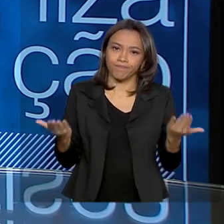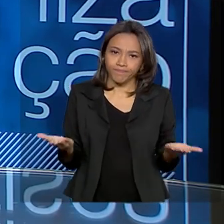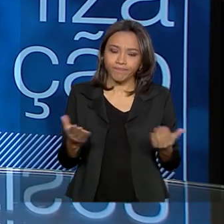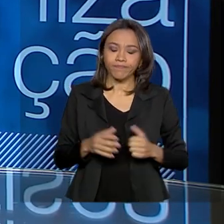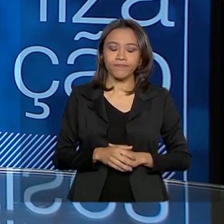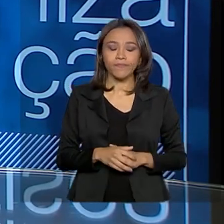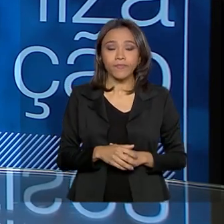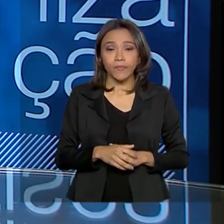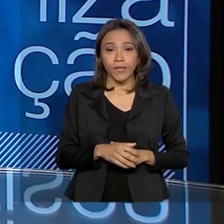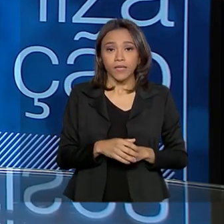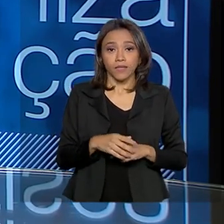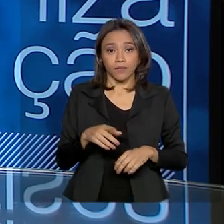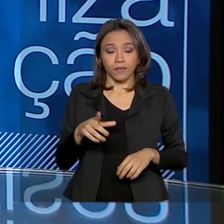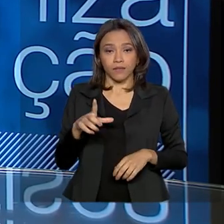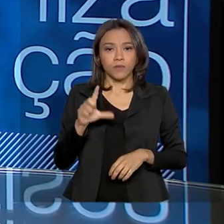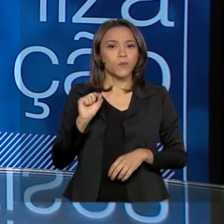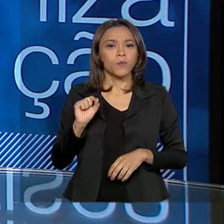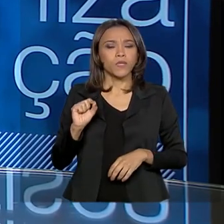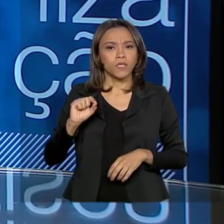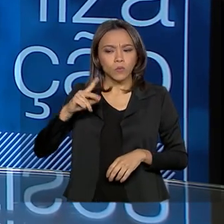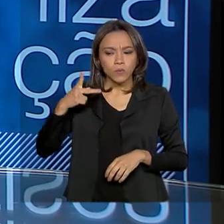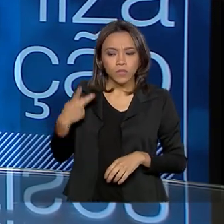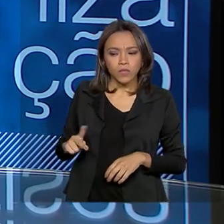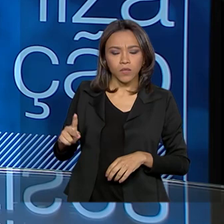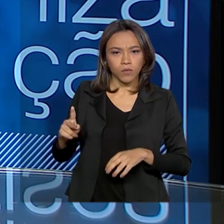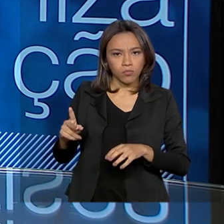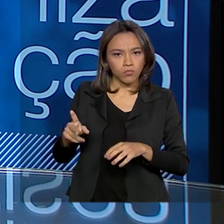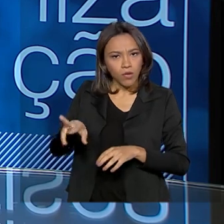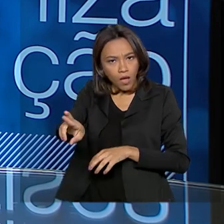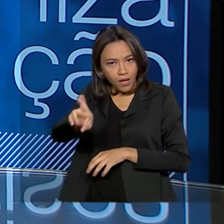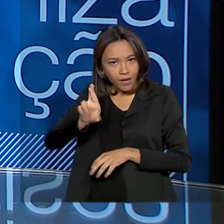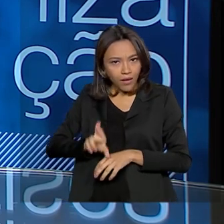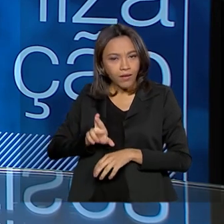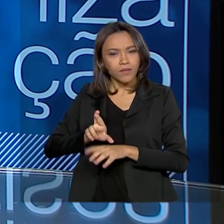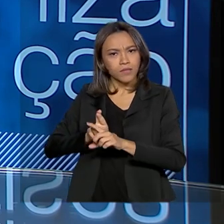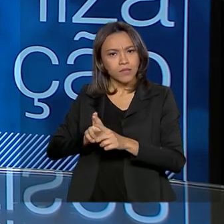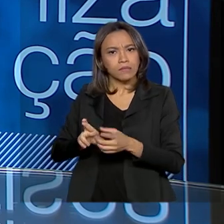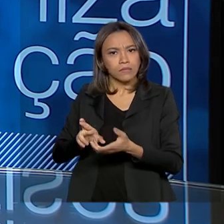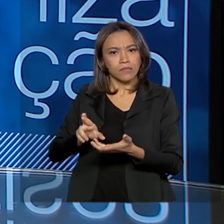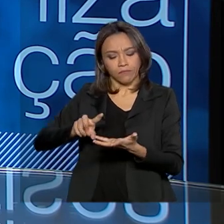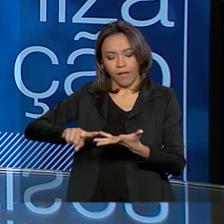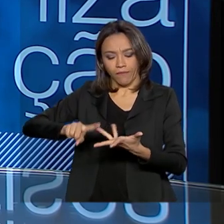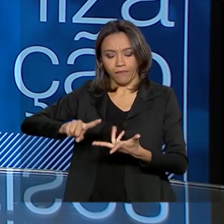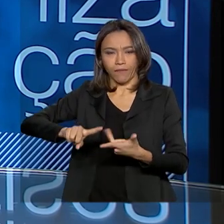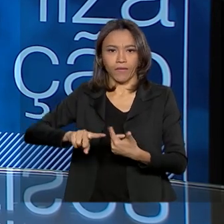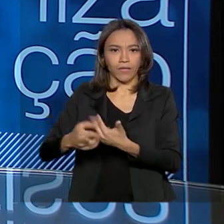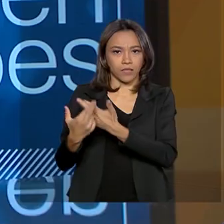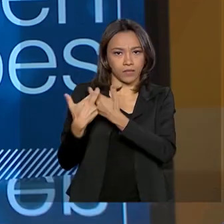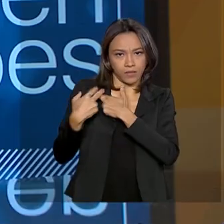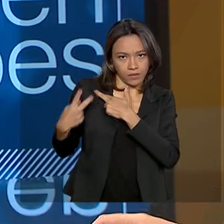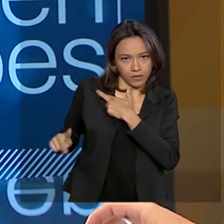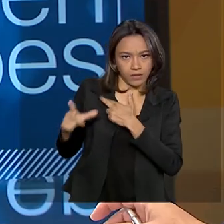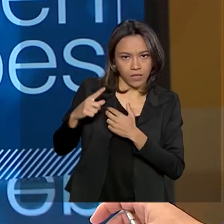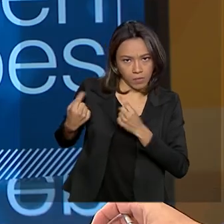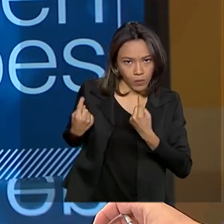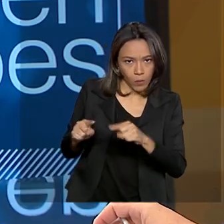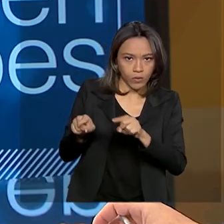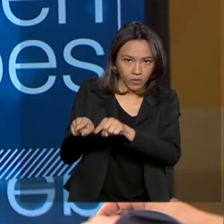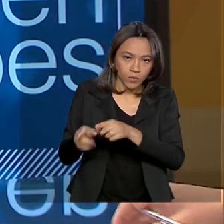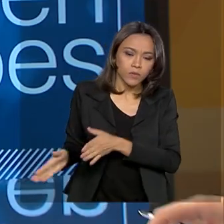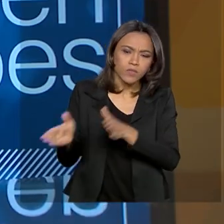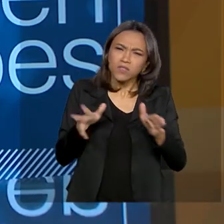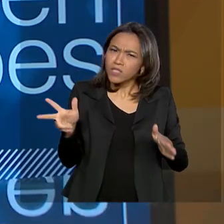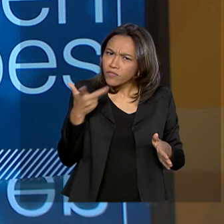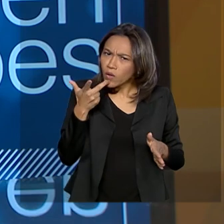trazendo no seu composto de resultados as várias obrigações para esse enfrentamento. O senhor falou esses dados aí das